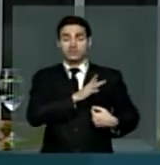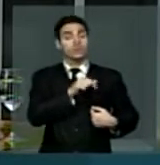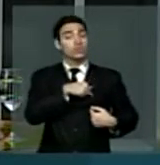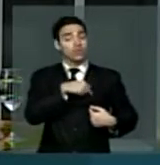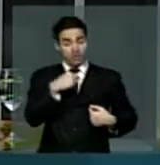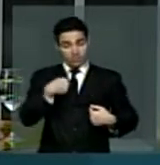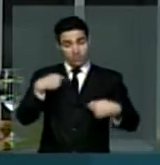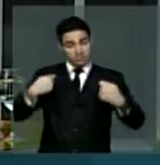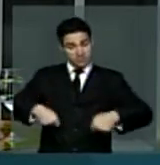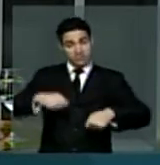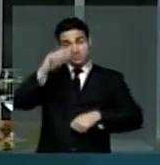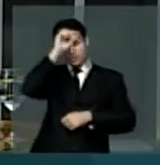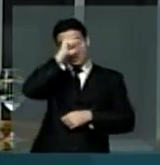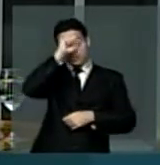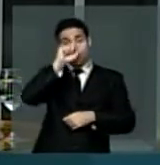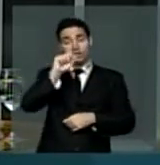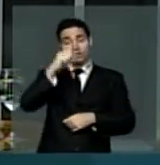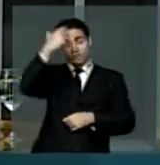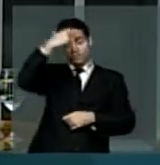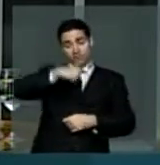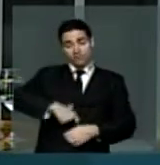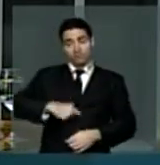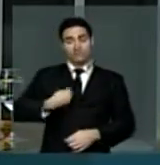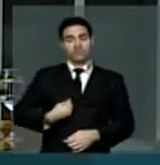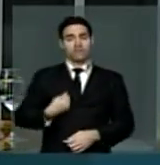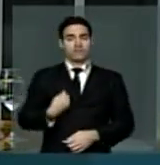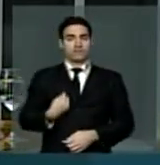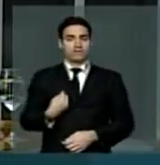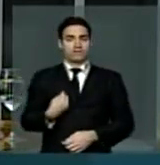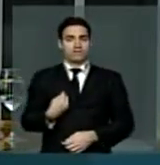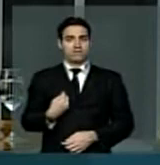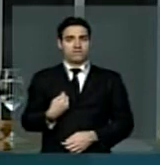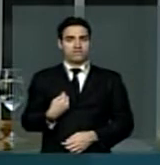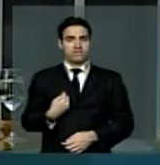aprender a só ser. Sem adjetivos,